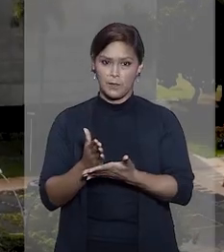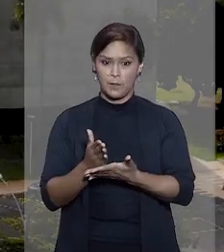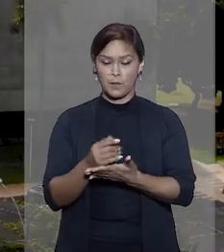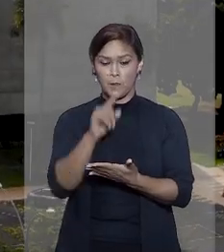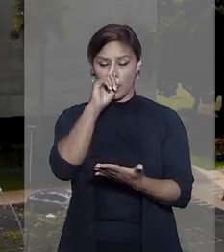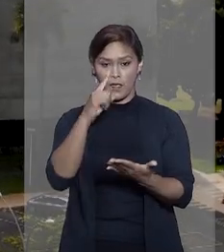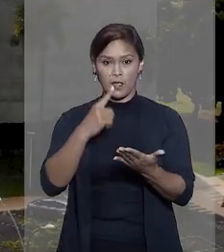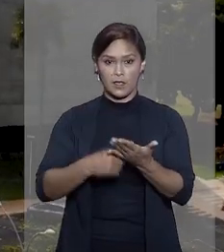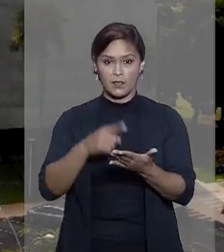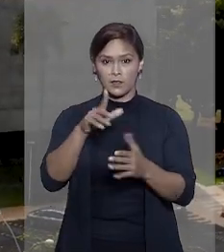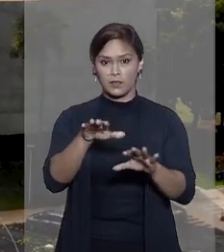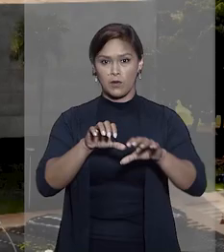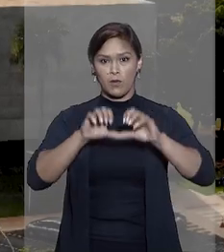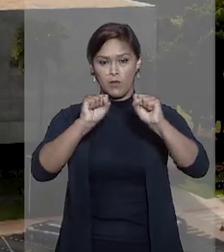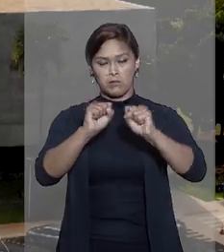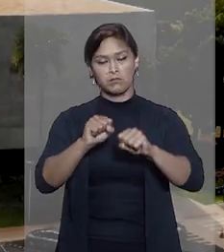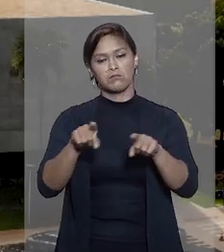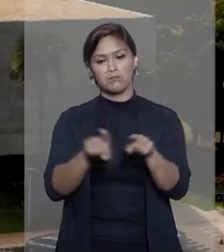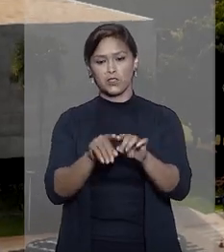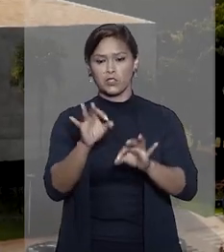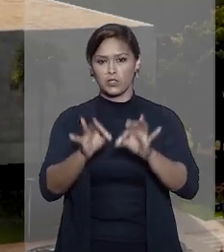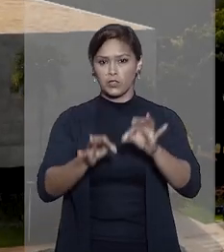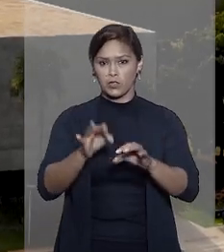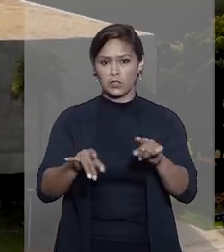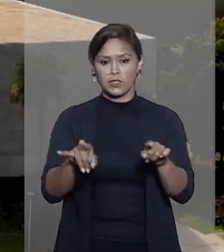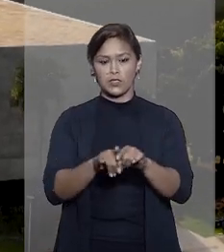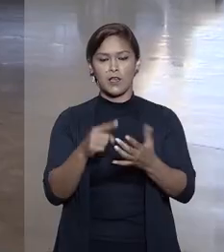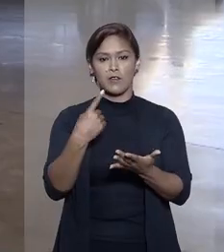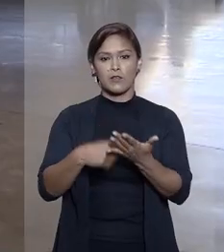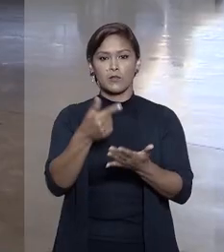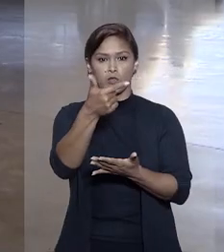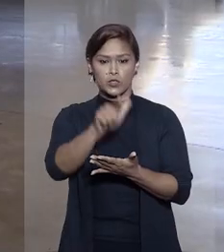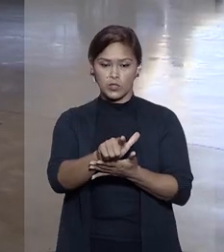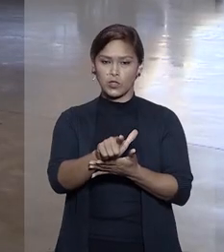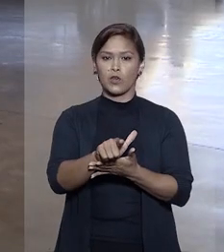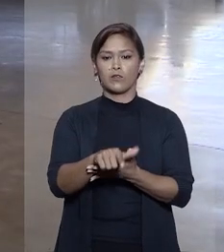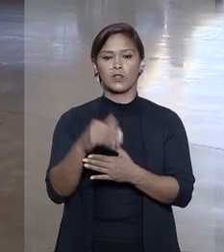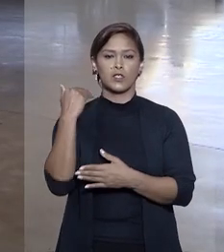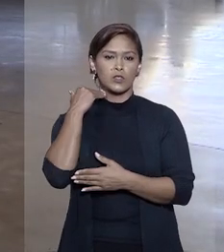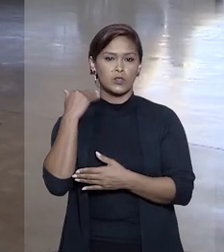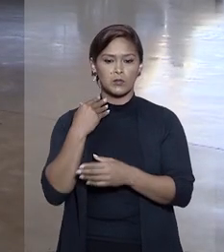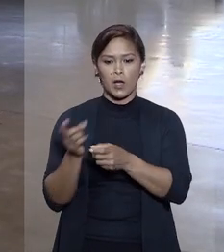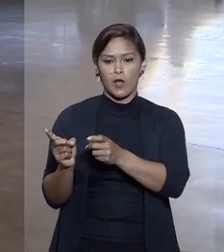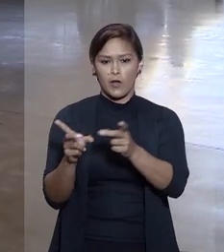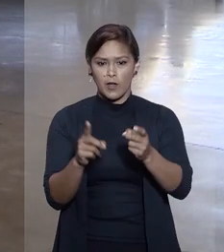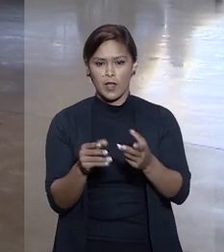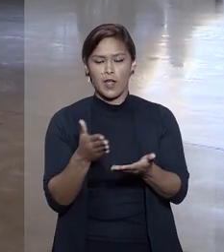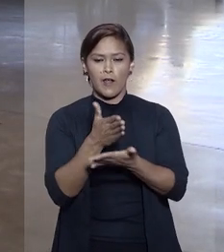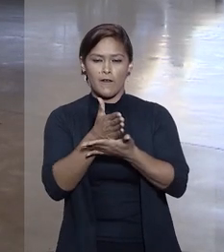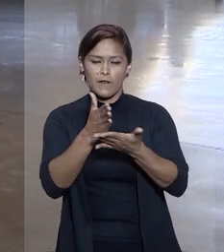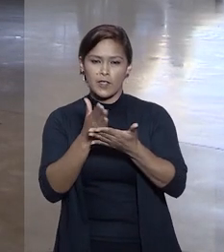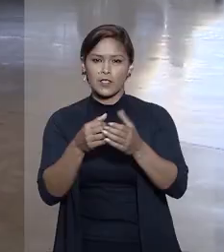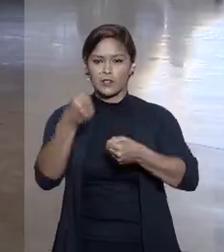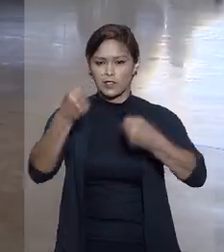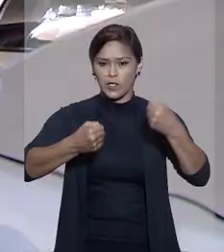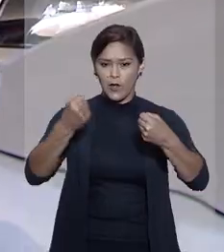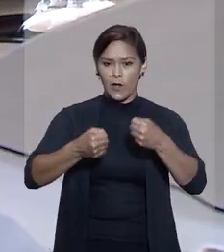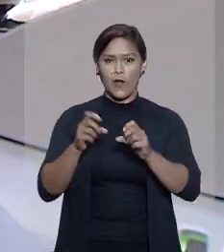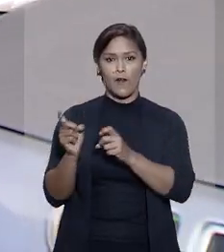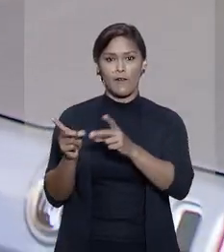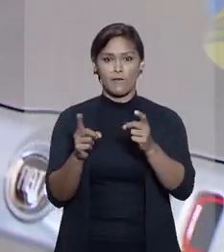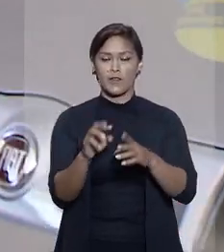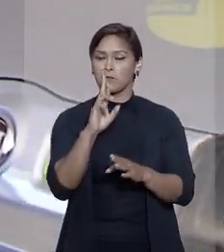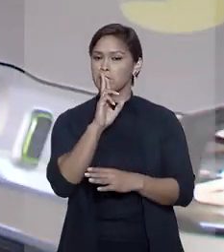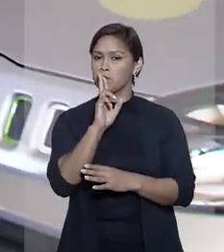Em decisão, o Superior Tribunal de Justiça reafirmou que os bancos de varejo que financiam a venda de automóveis